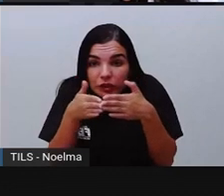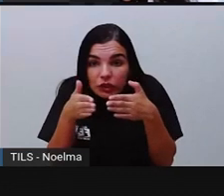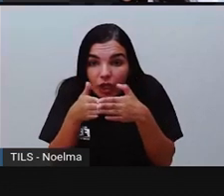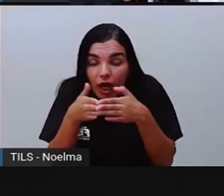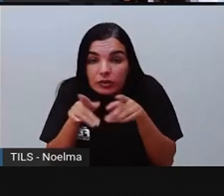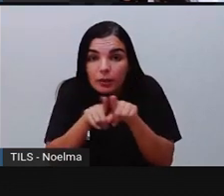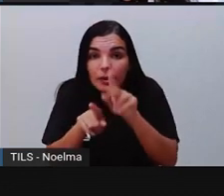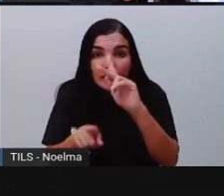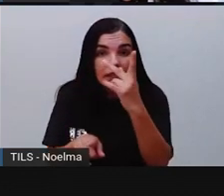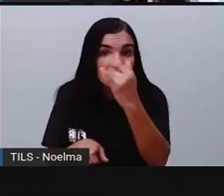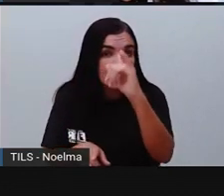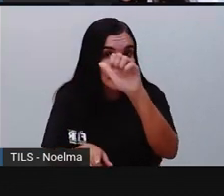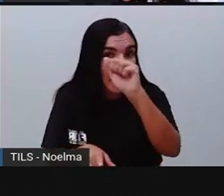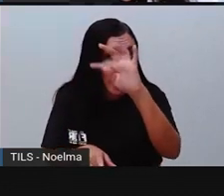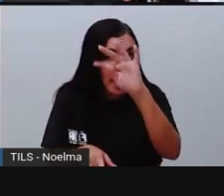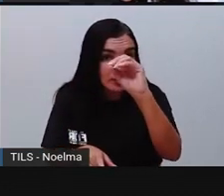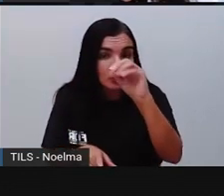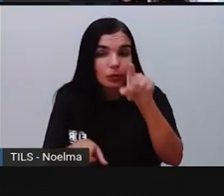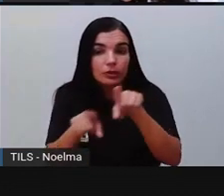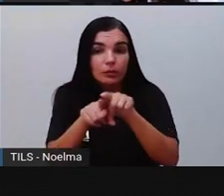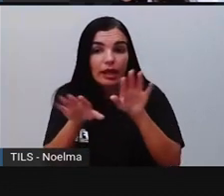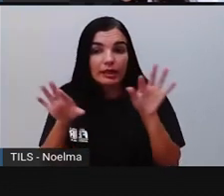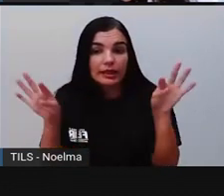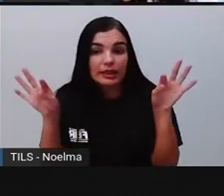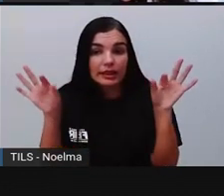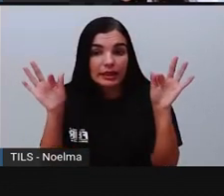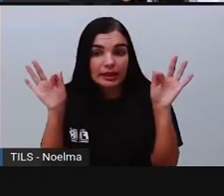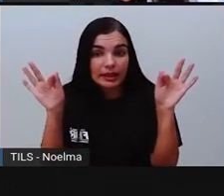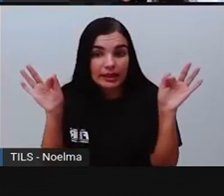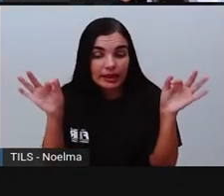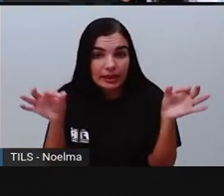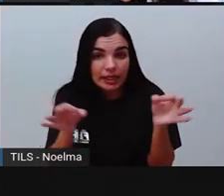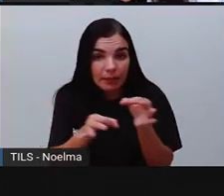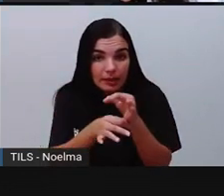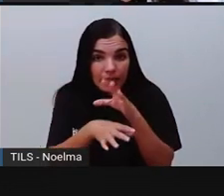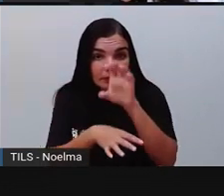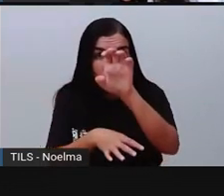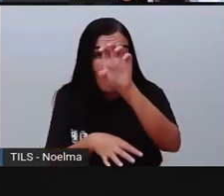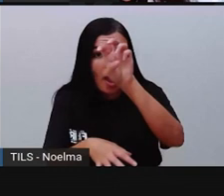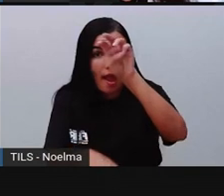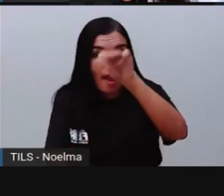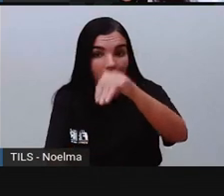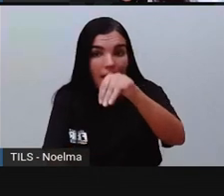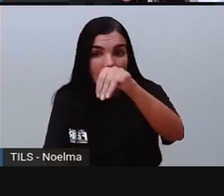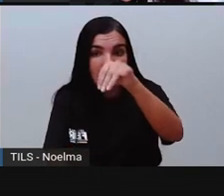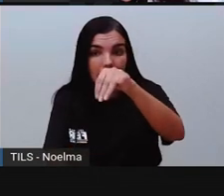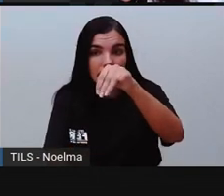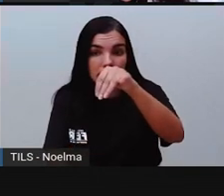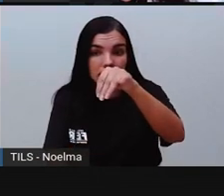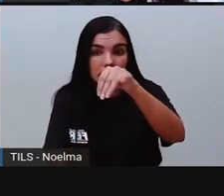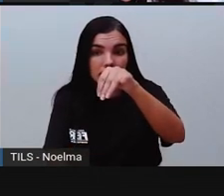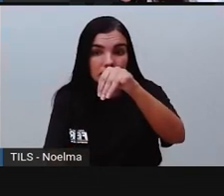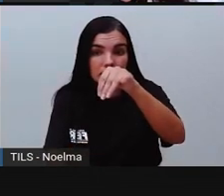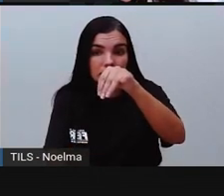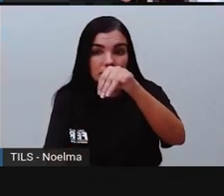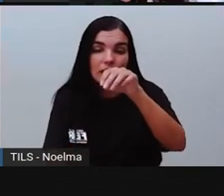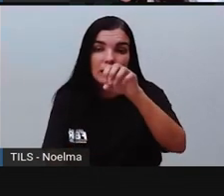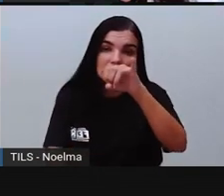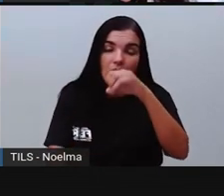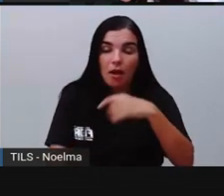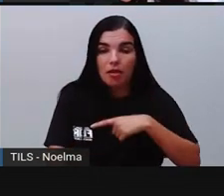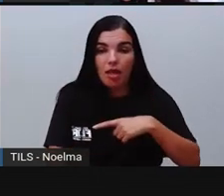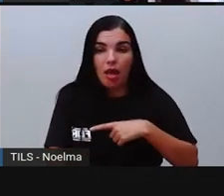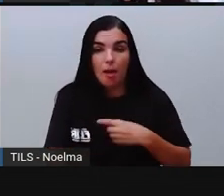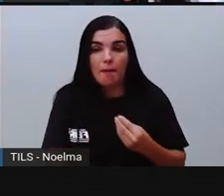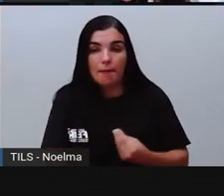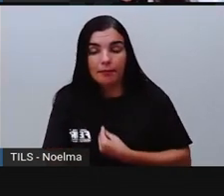hiato, com a terminação em, na terceira pessoa do plural, do presente do indicativo ou do subjuntivo. Por